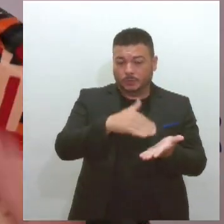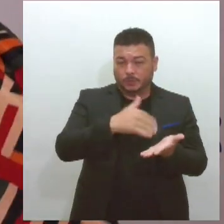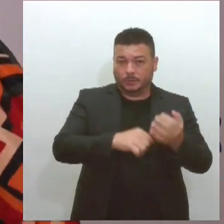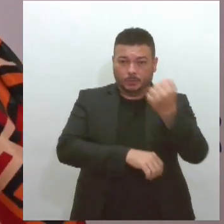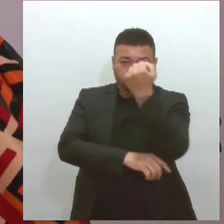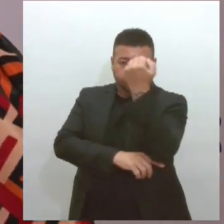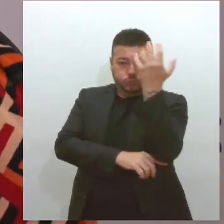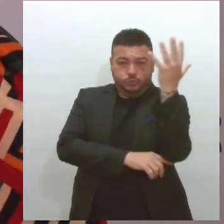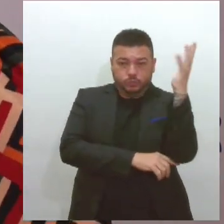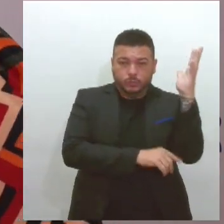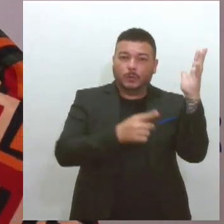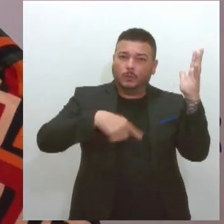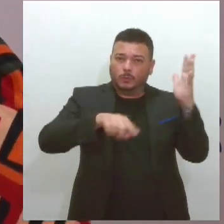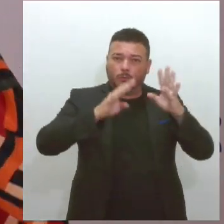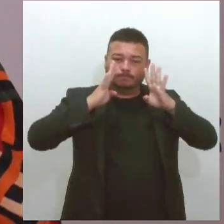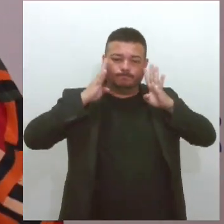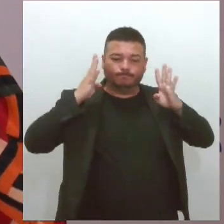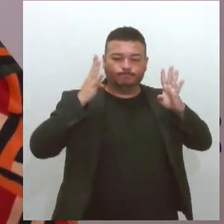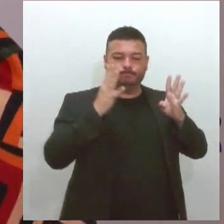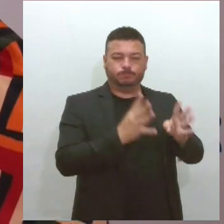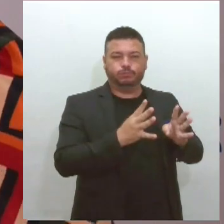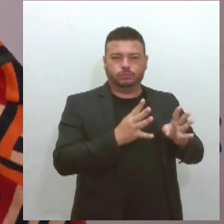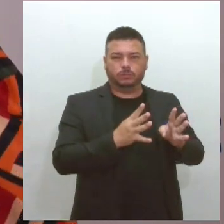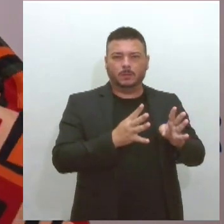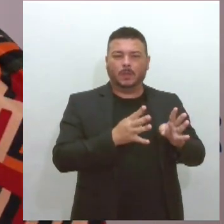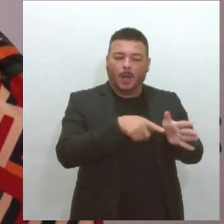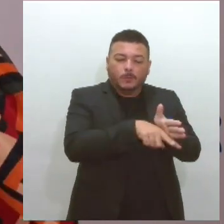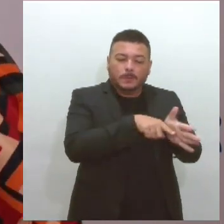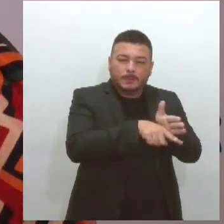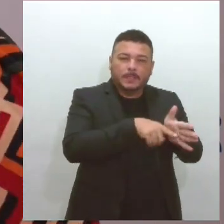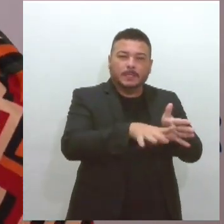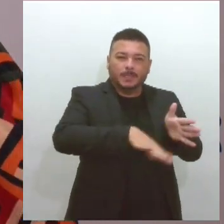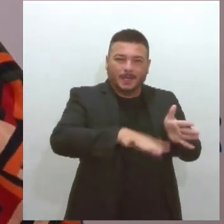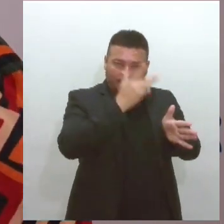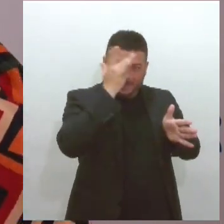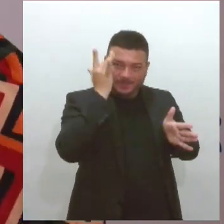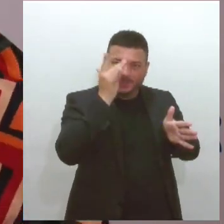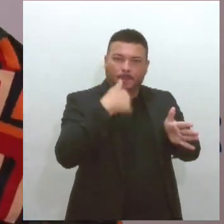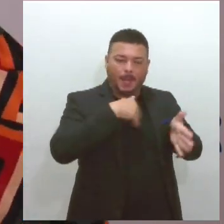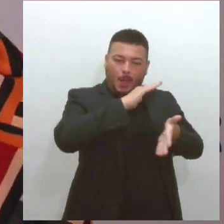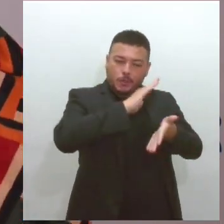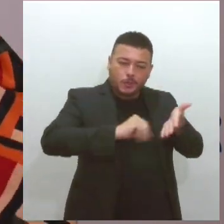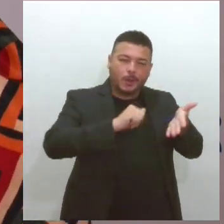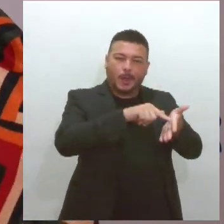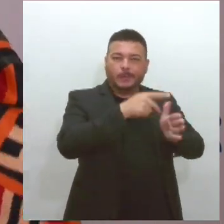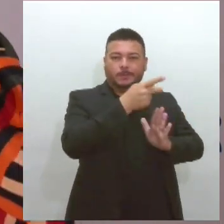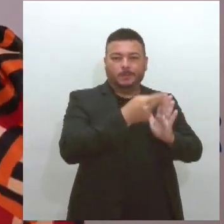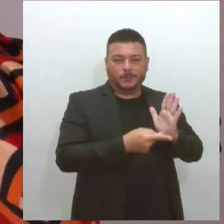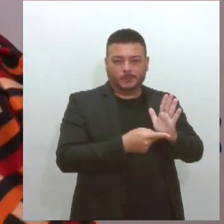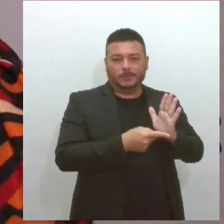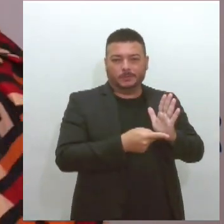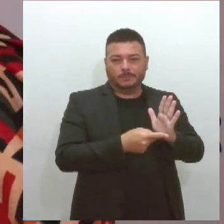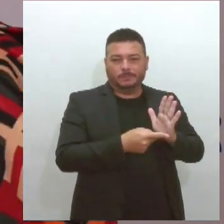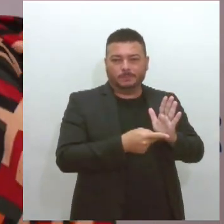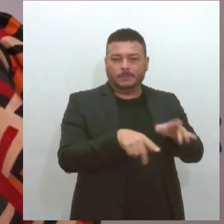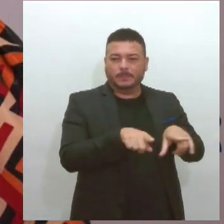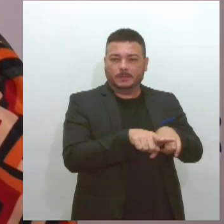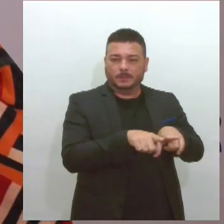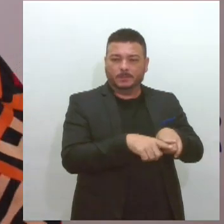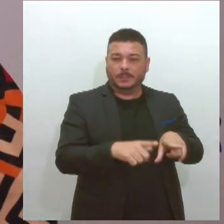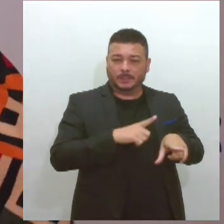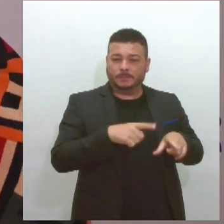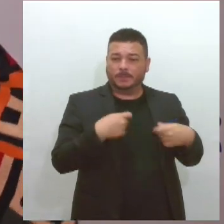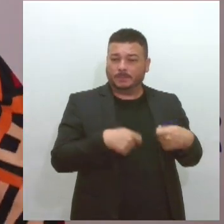ouçam os especialistas para que possam retirar esses projetos e se tiver necessidade